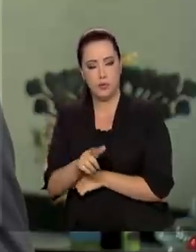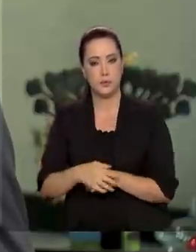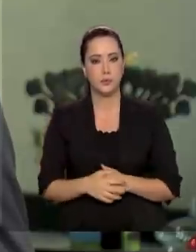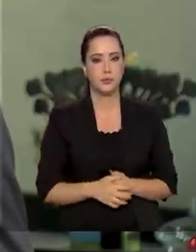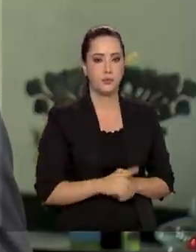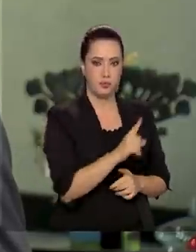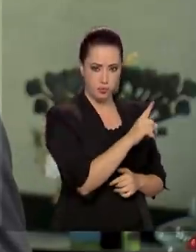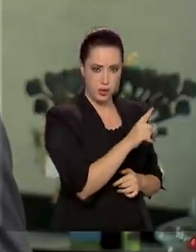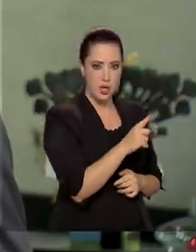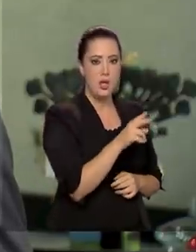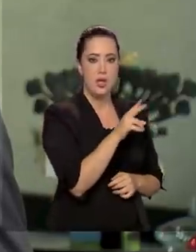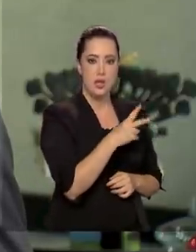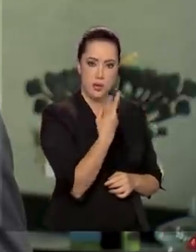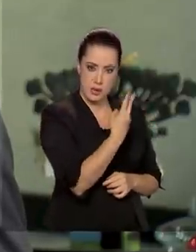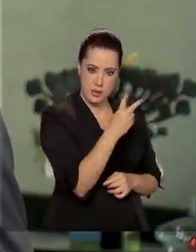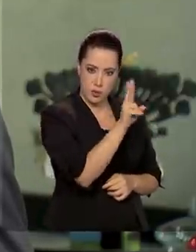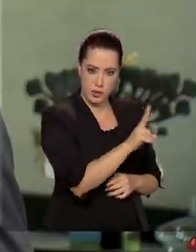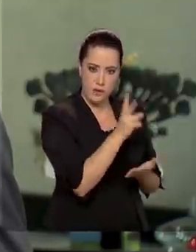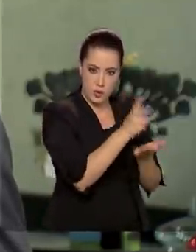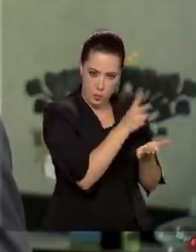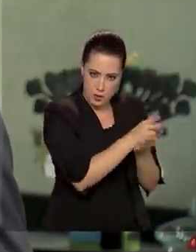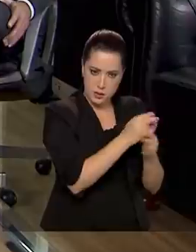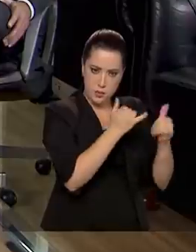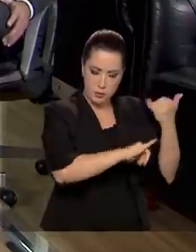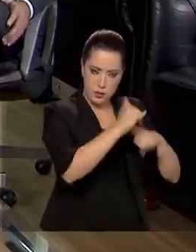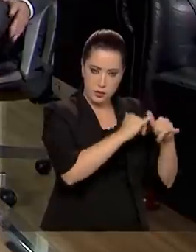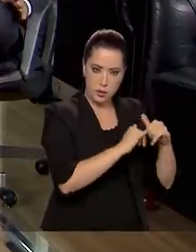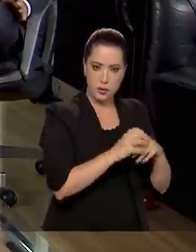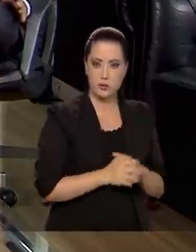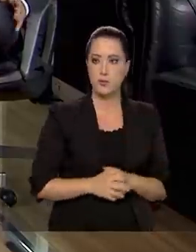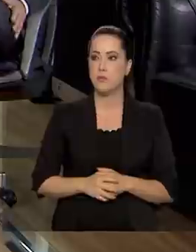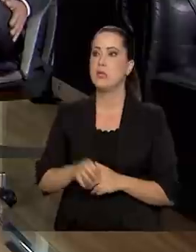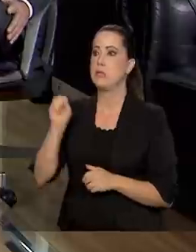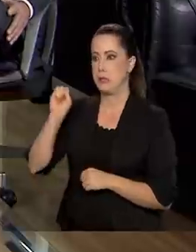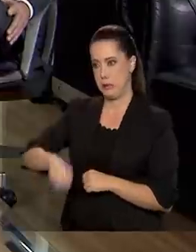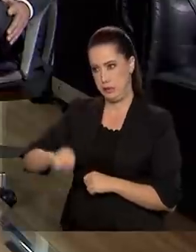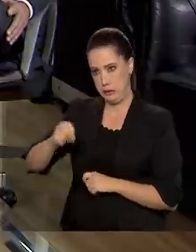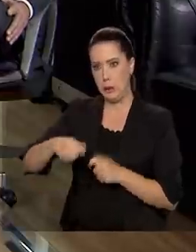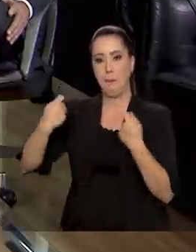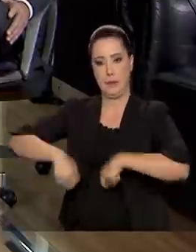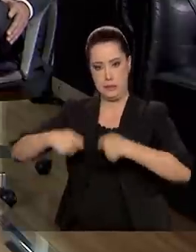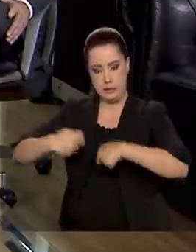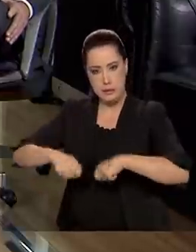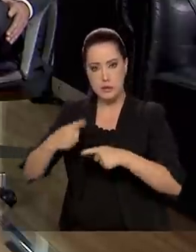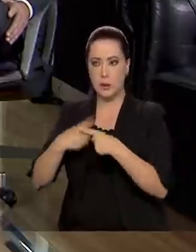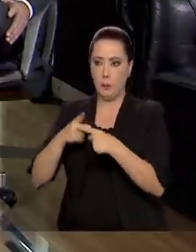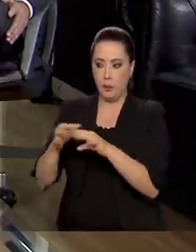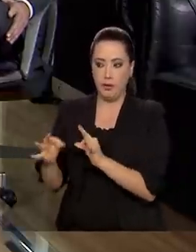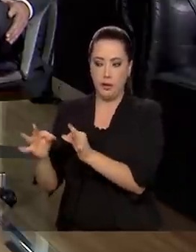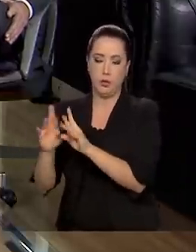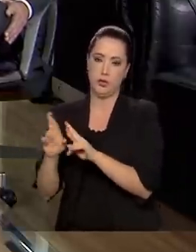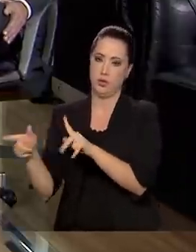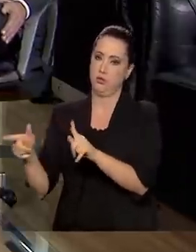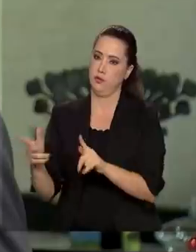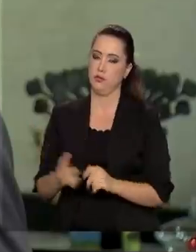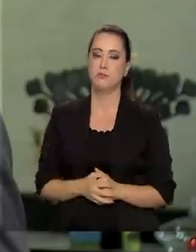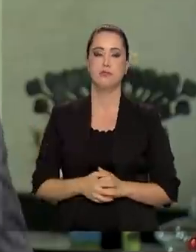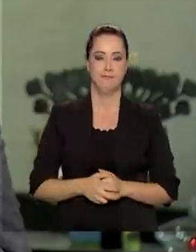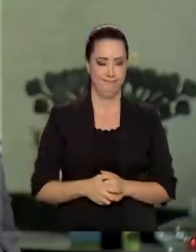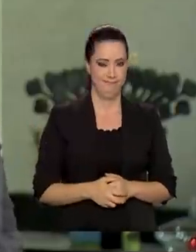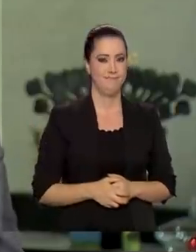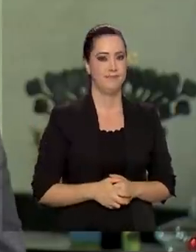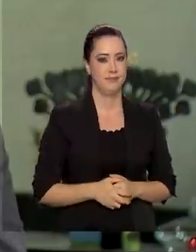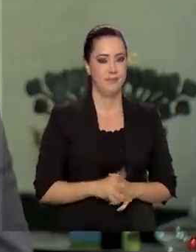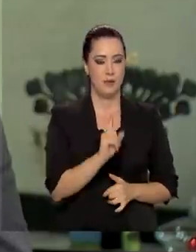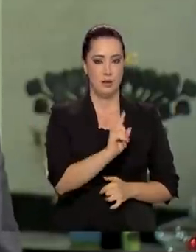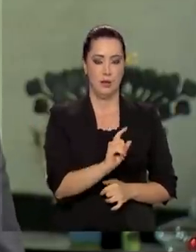vacina de um laboratório vai tomar a segunda dose também daquele laboratório? Tem que tomar. Tem que tomar. Tem que tomar. Até porque são tecnologias diferentes. Agora,